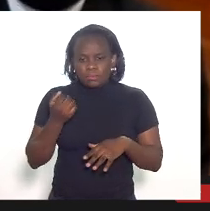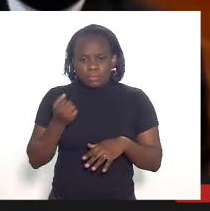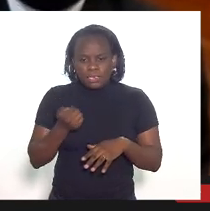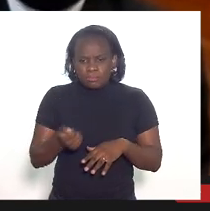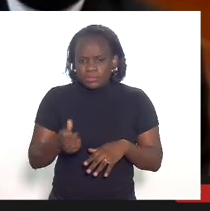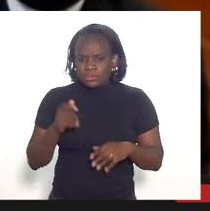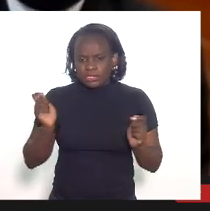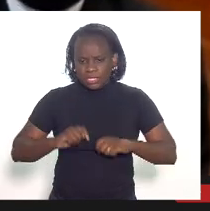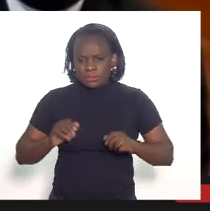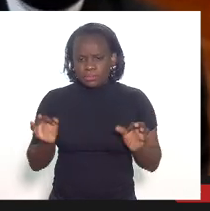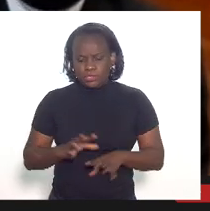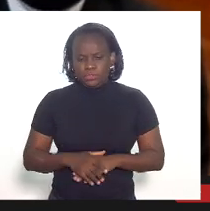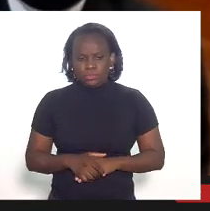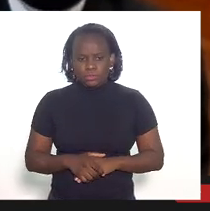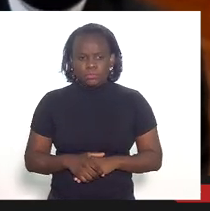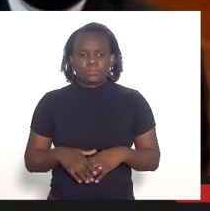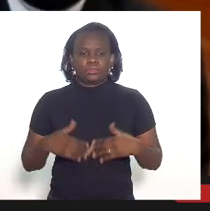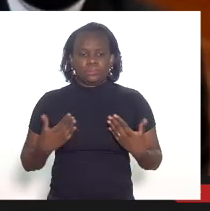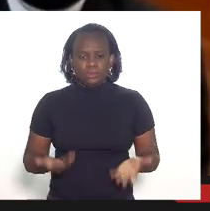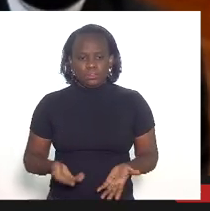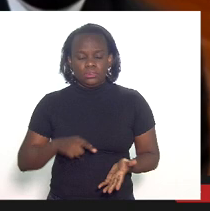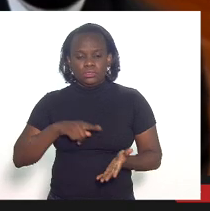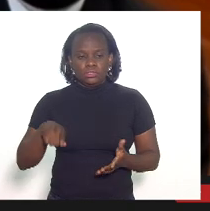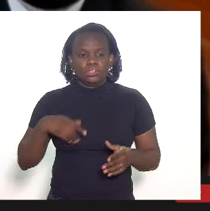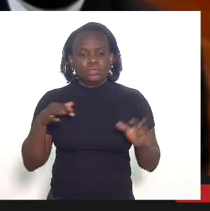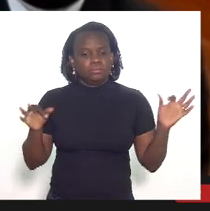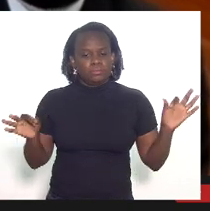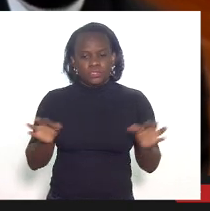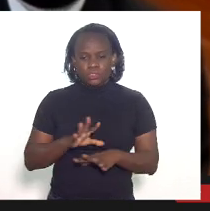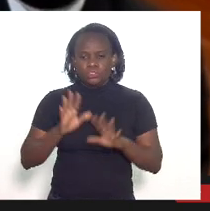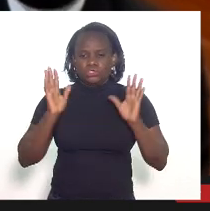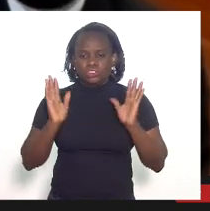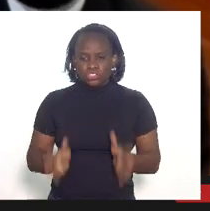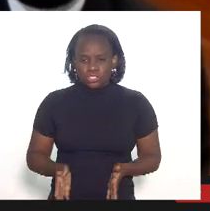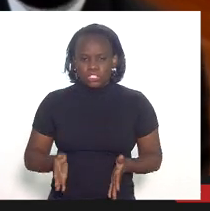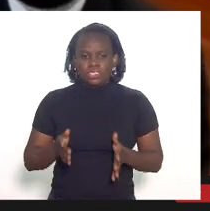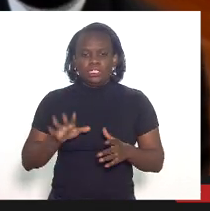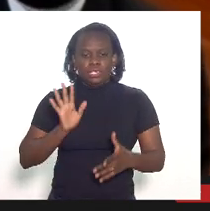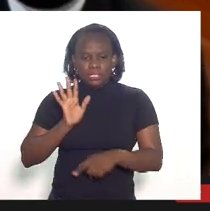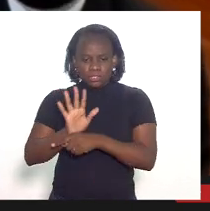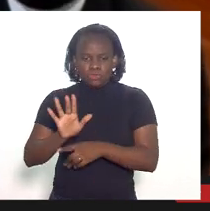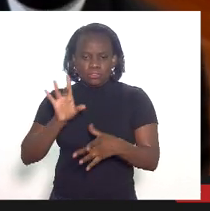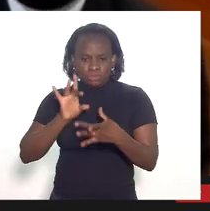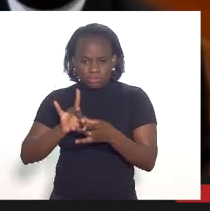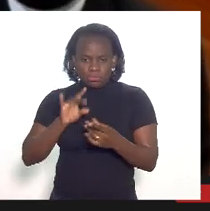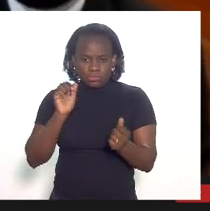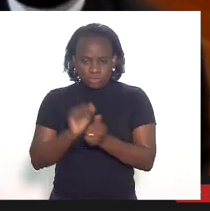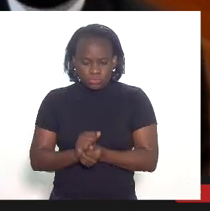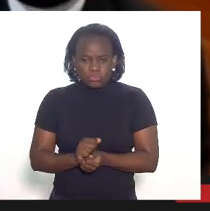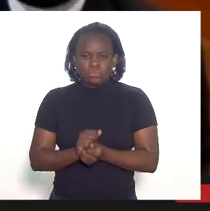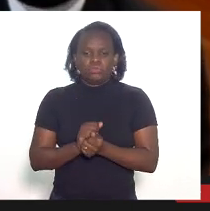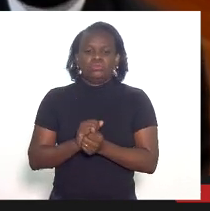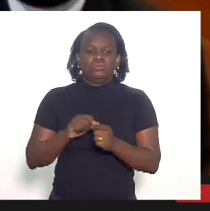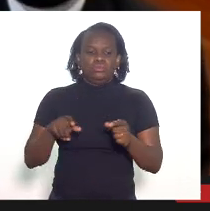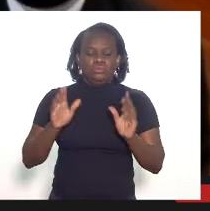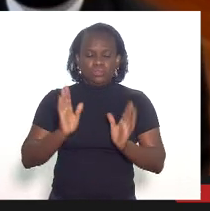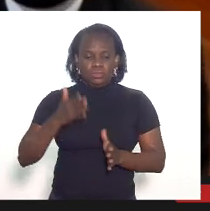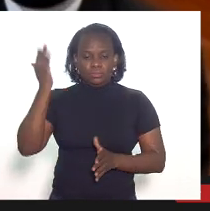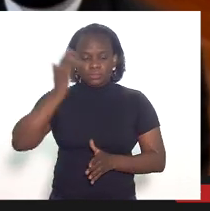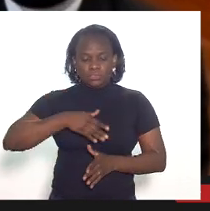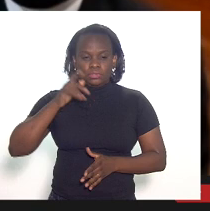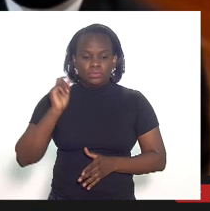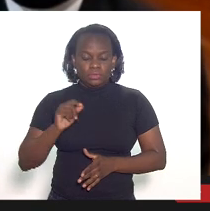então nós estamos prontos para essa parceria já foi mostrado que